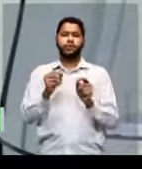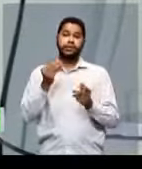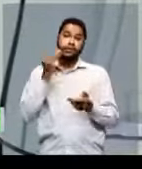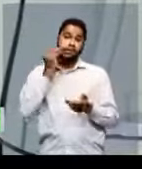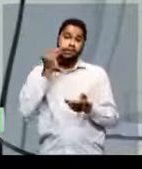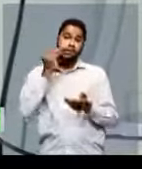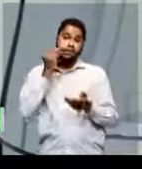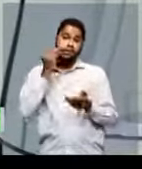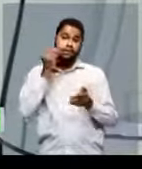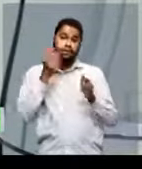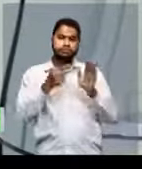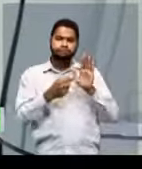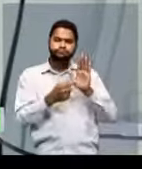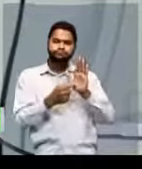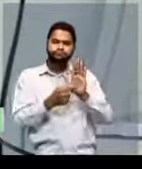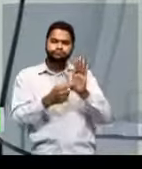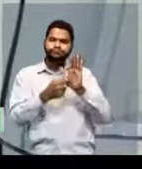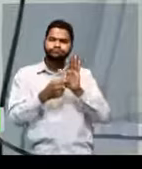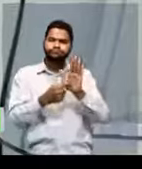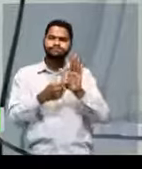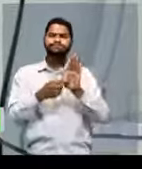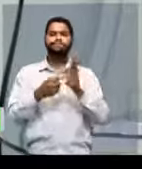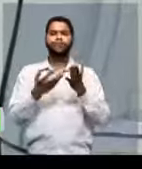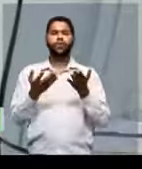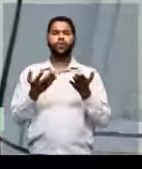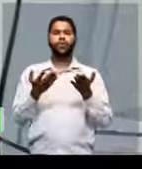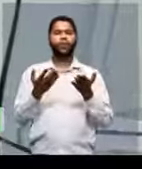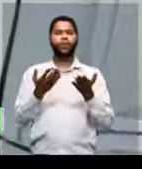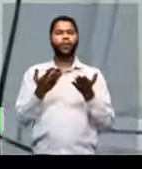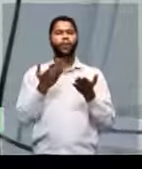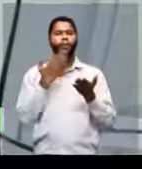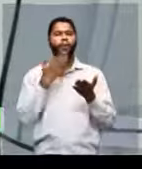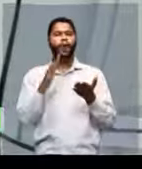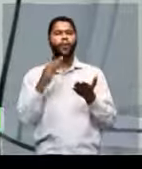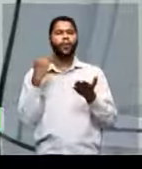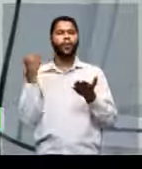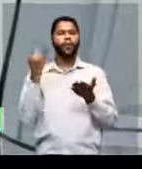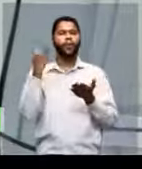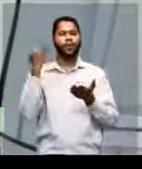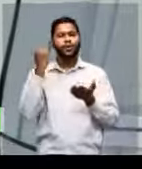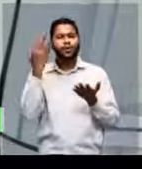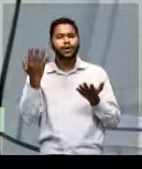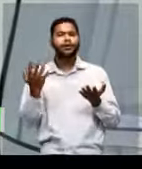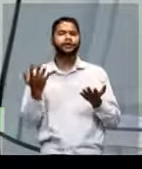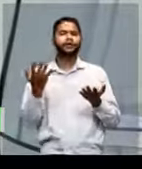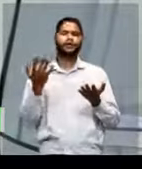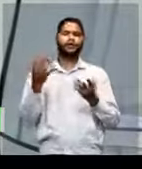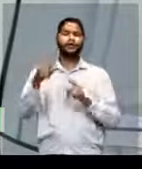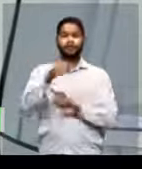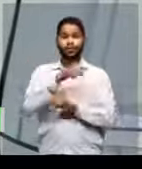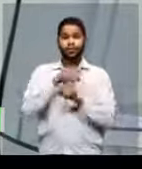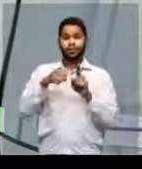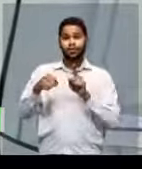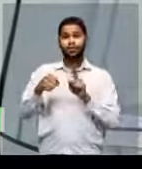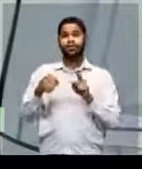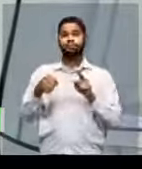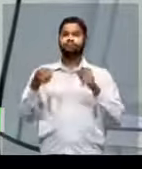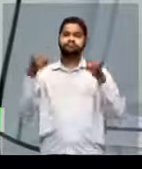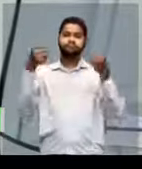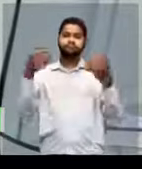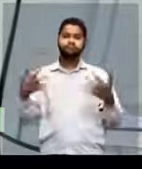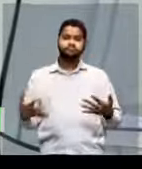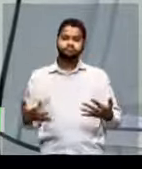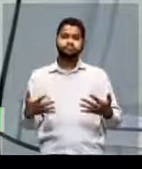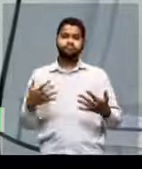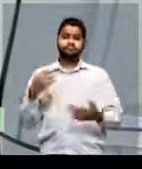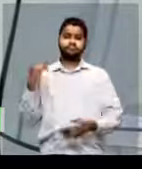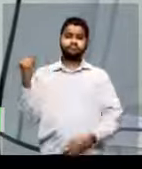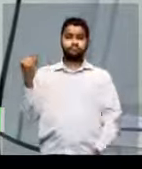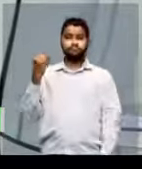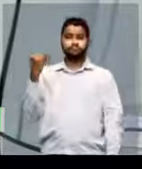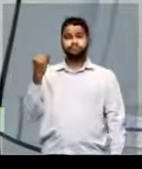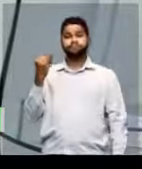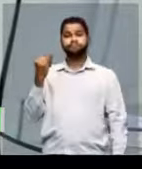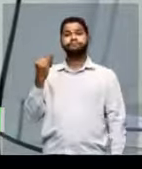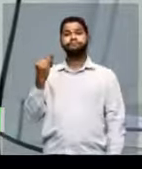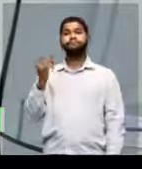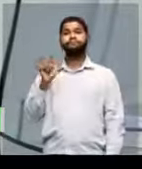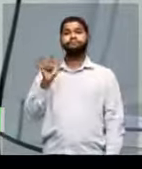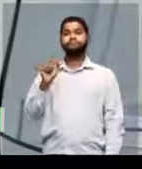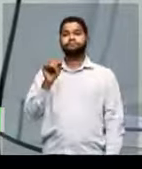para vocês a importância da Sociologia no Enem. Então, a gente falou um pouquinho como que ela é importante para